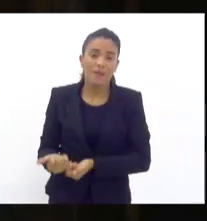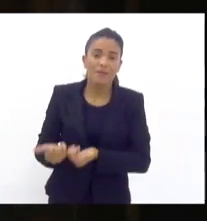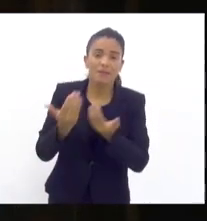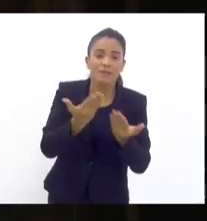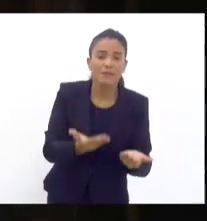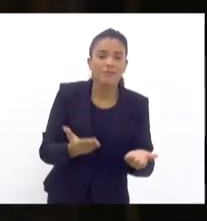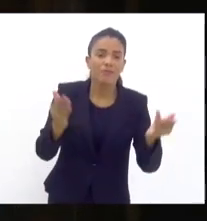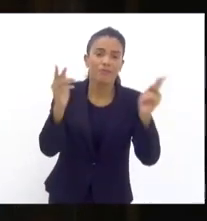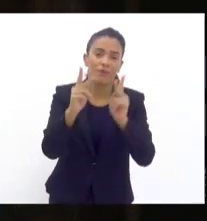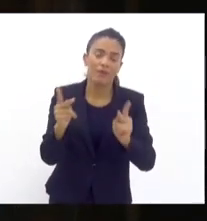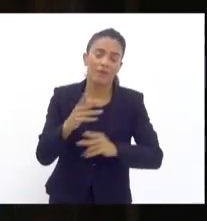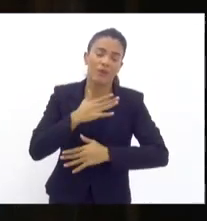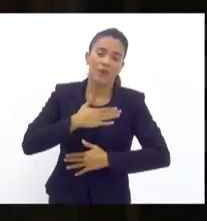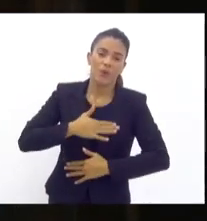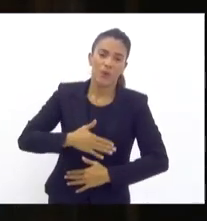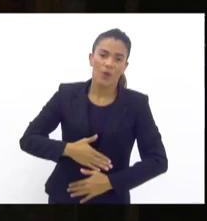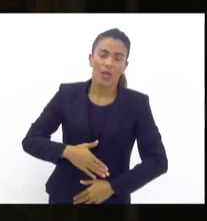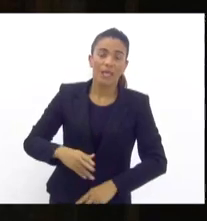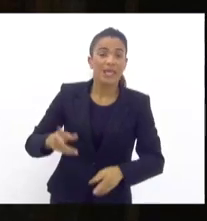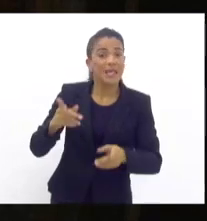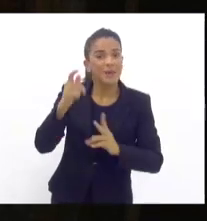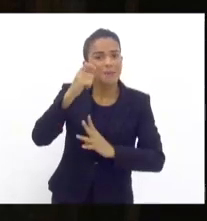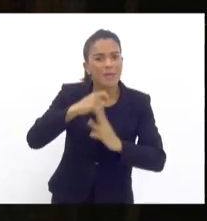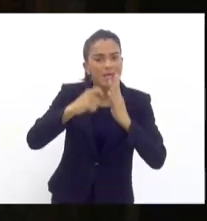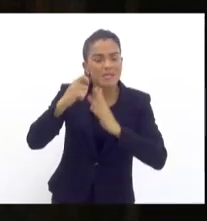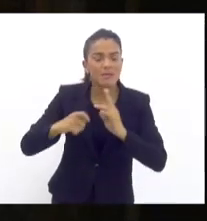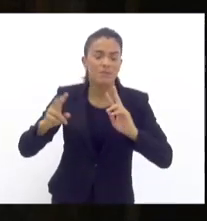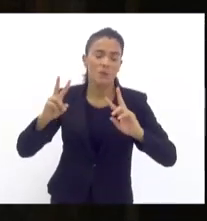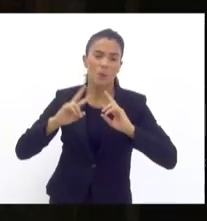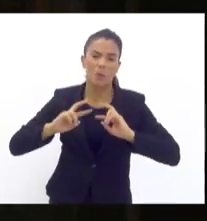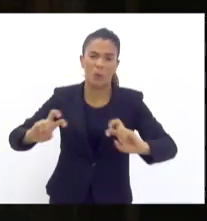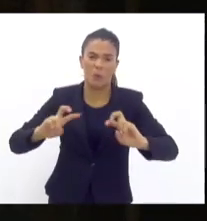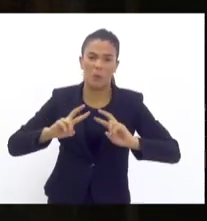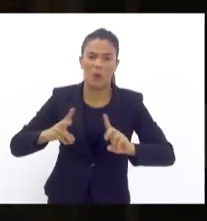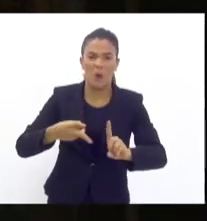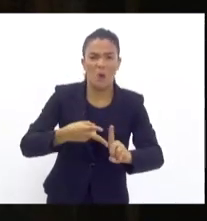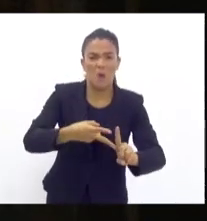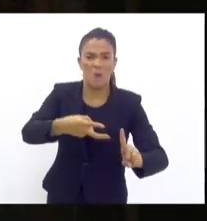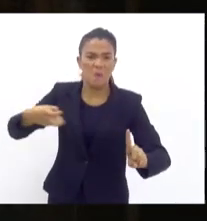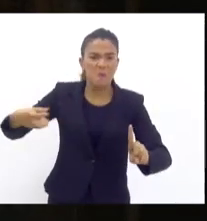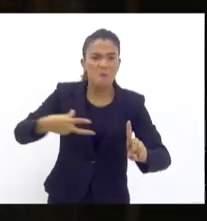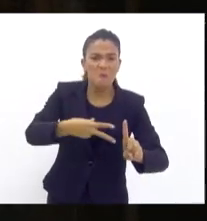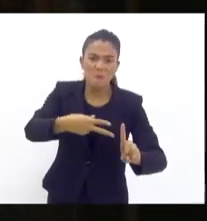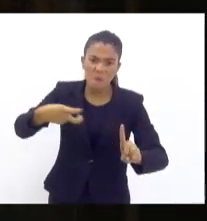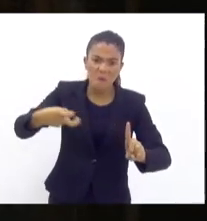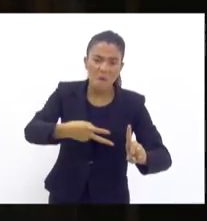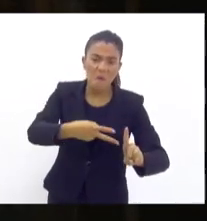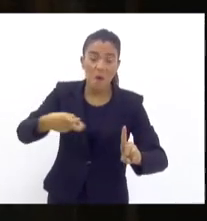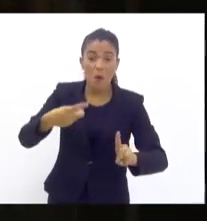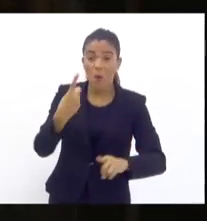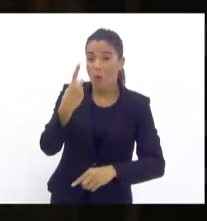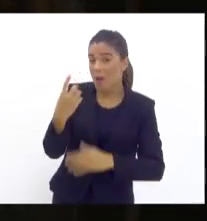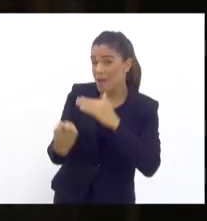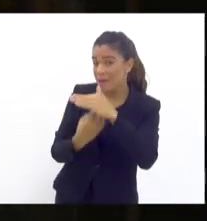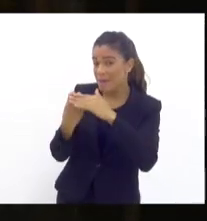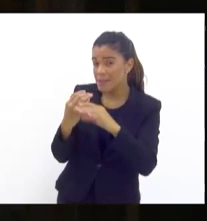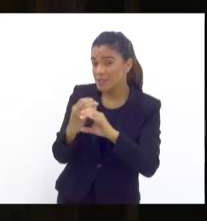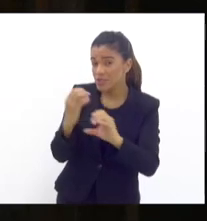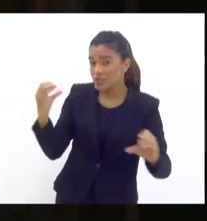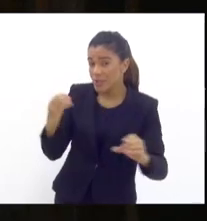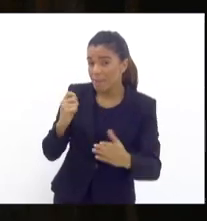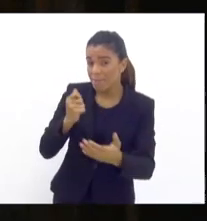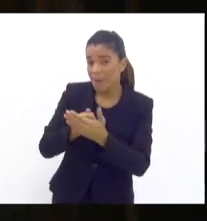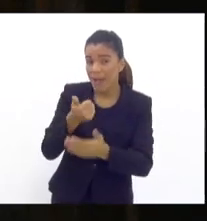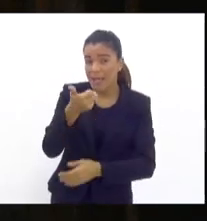para comerciantes que estão extorquidos mensalmente. Nesse mesmo inquérito, a observou que uma empresa de engenharia tem que pagar 15